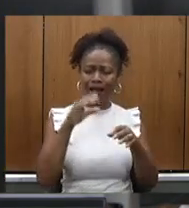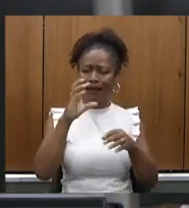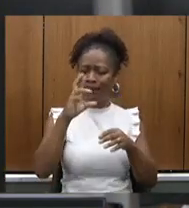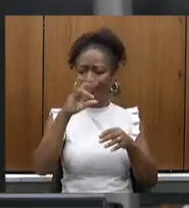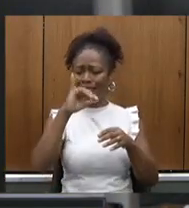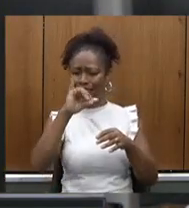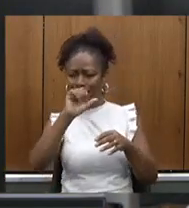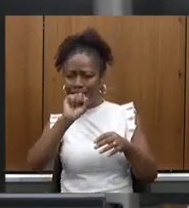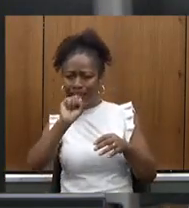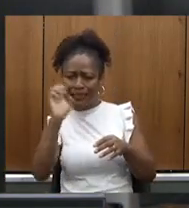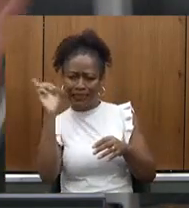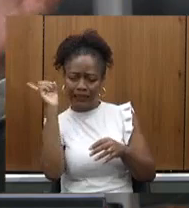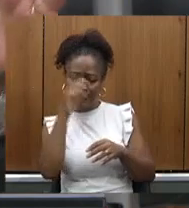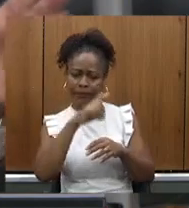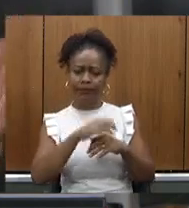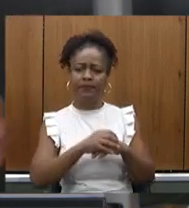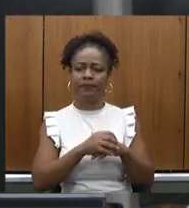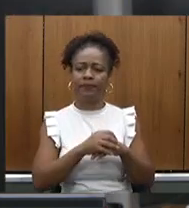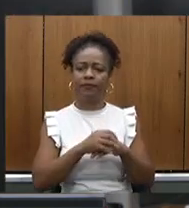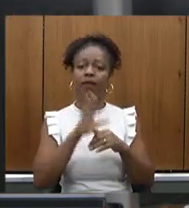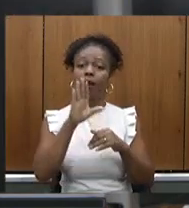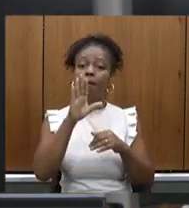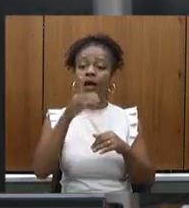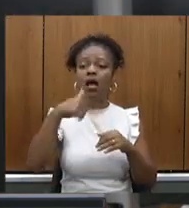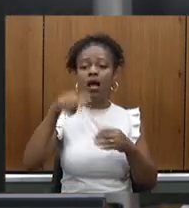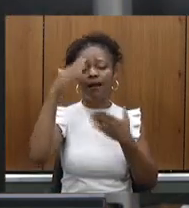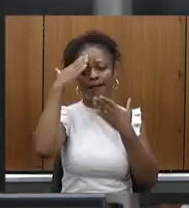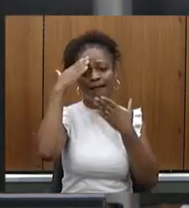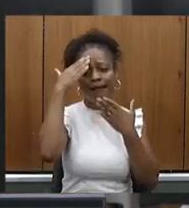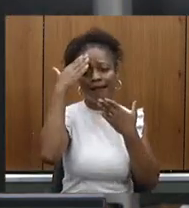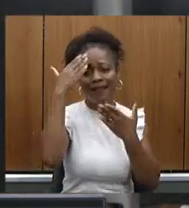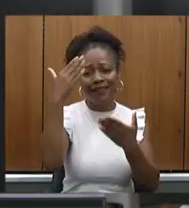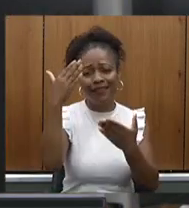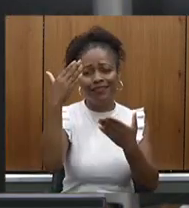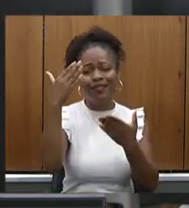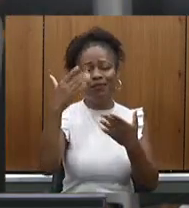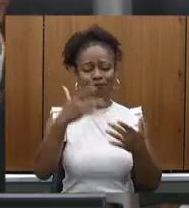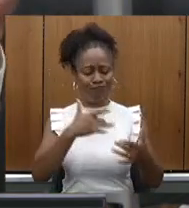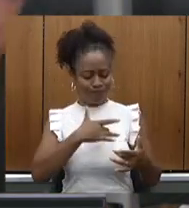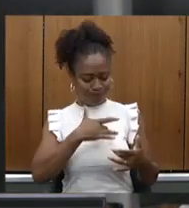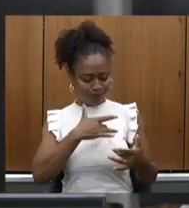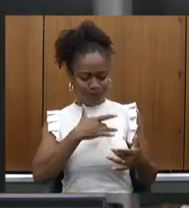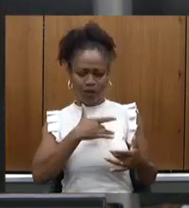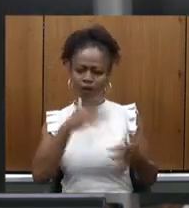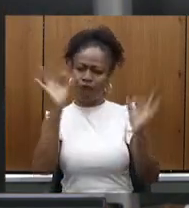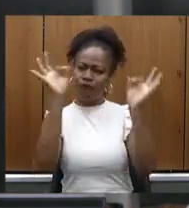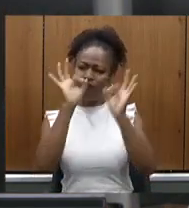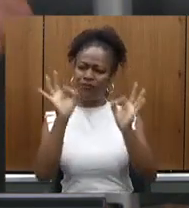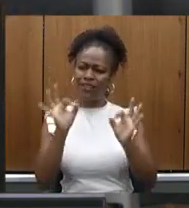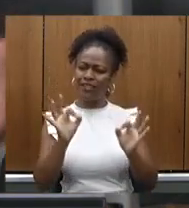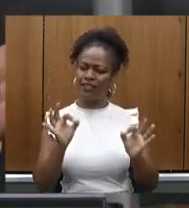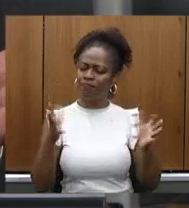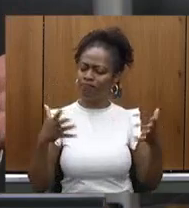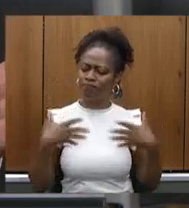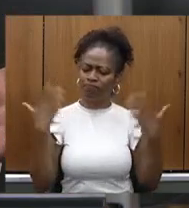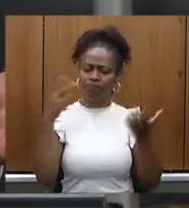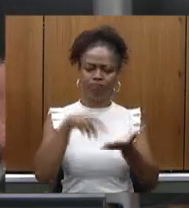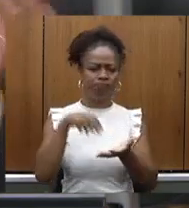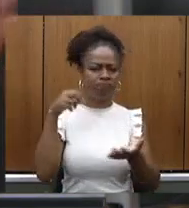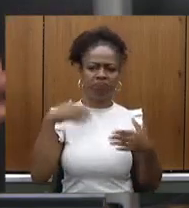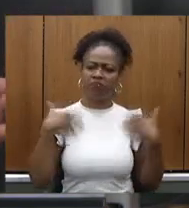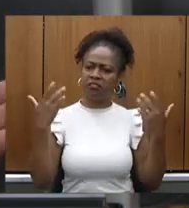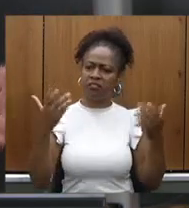conduzir mas esse agradecimento secretário faço com coração muito feliz transbordando alegria